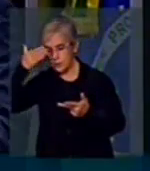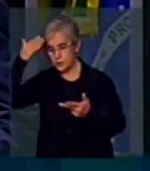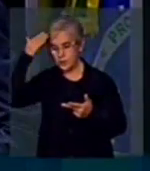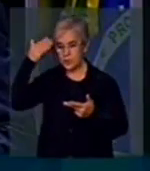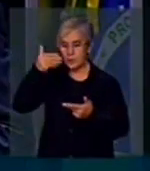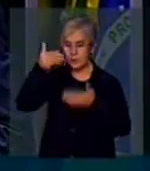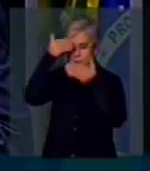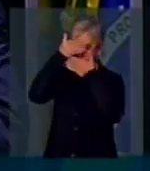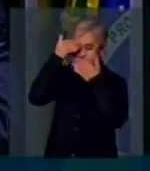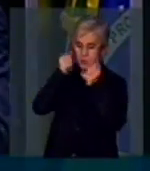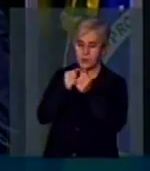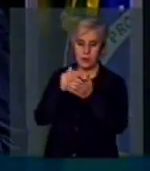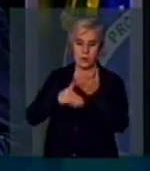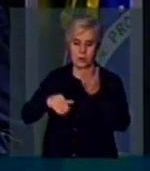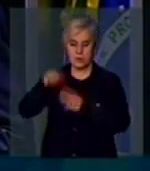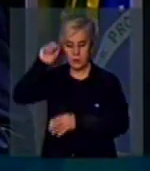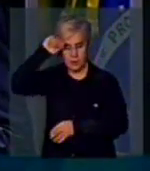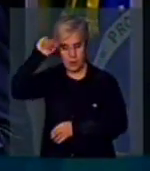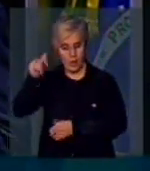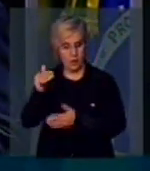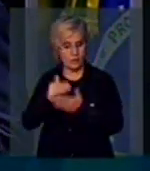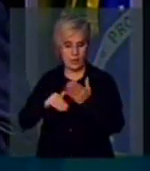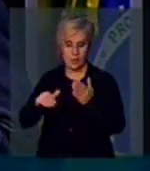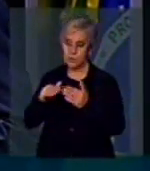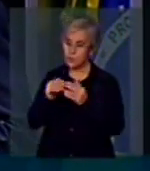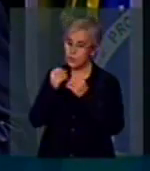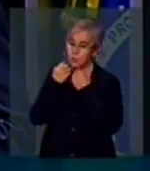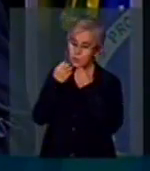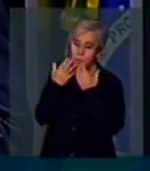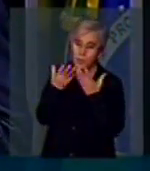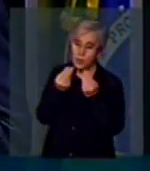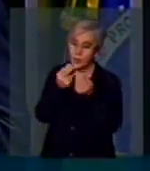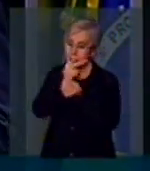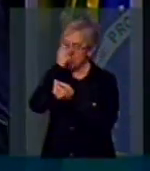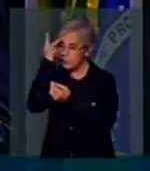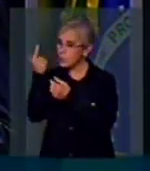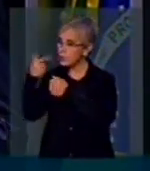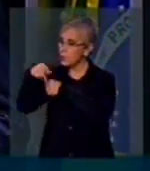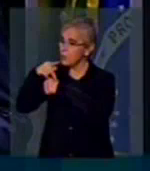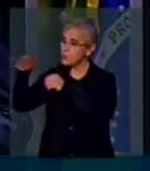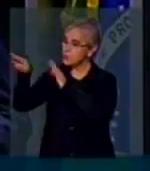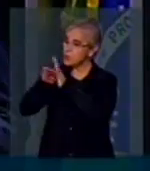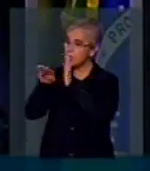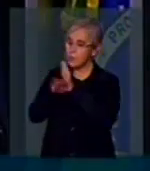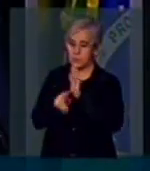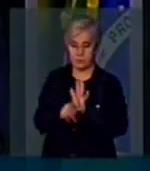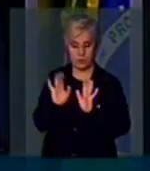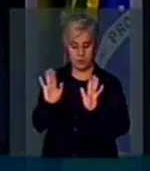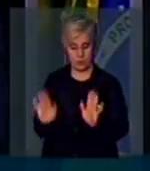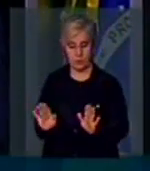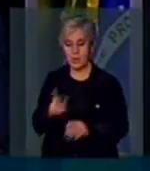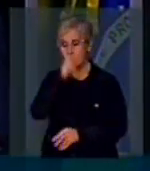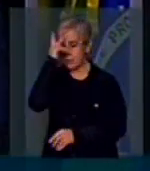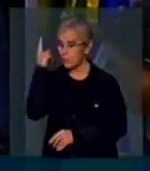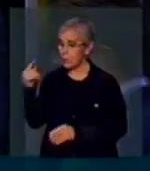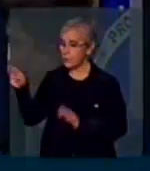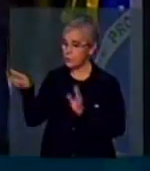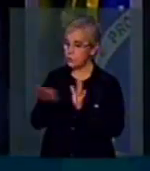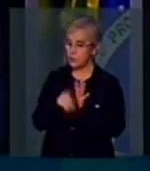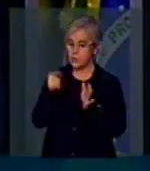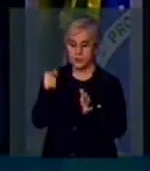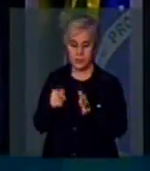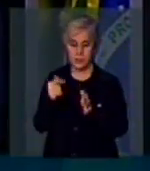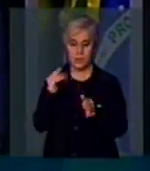gente do Oriente Médio todo, da África toda, tudo bem. E essa pessoa veio para cá, fugindo de alguma coisa ou